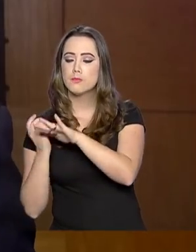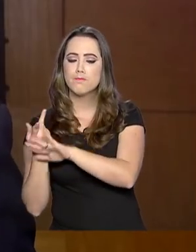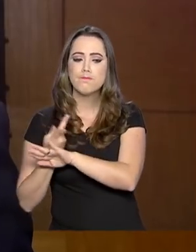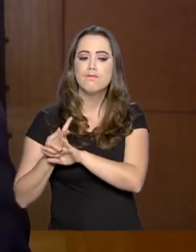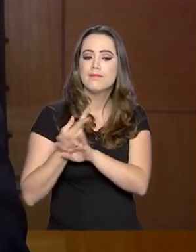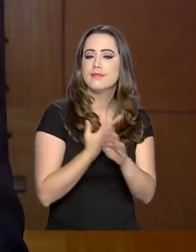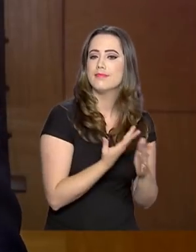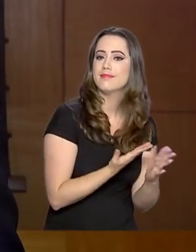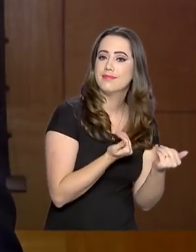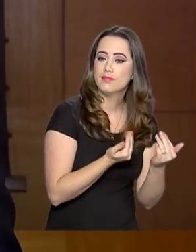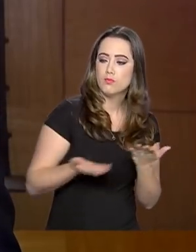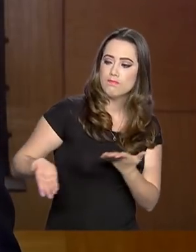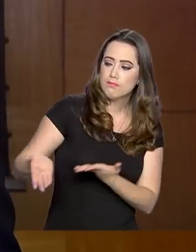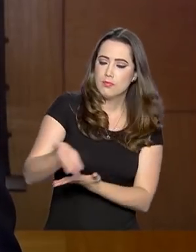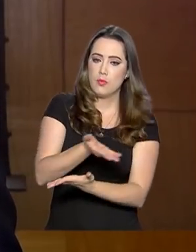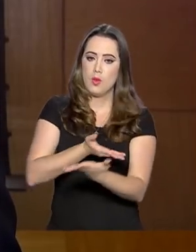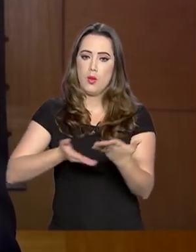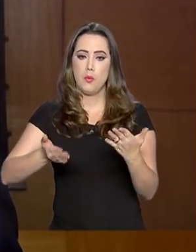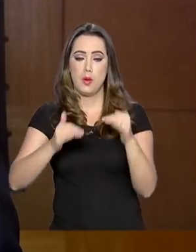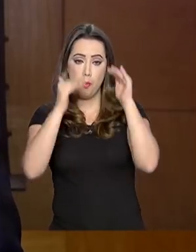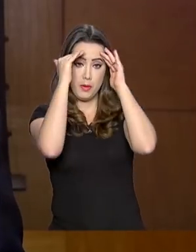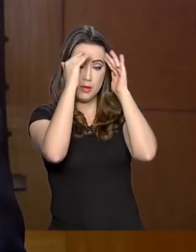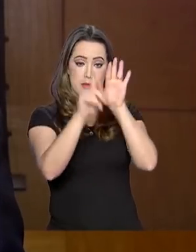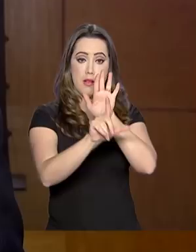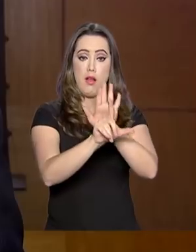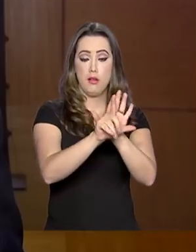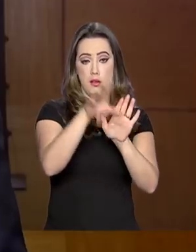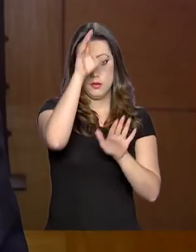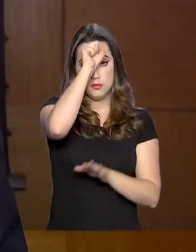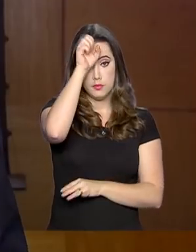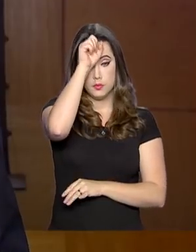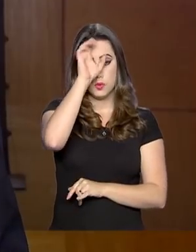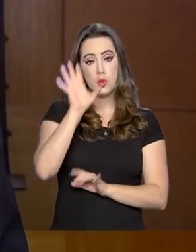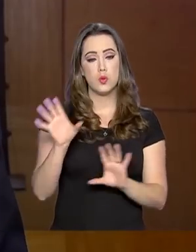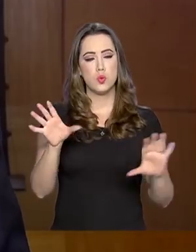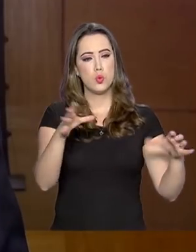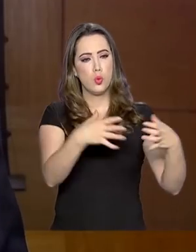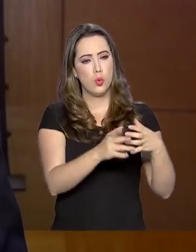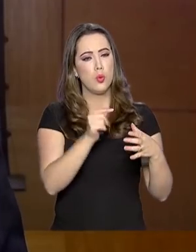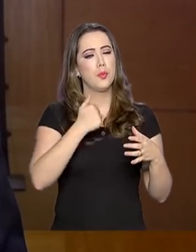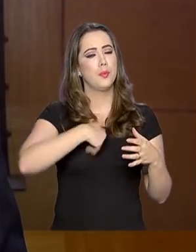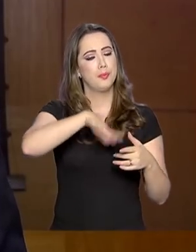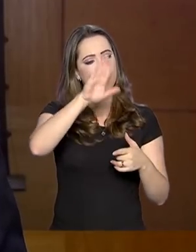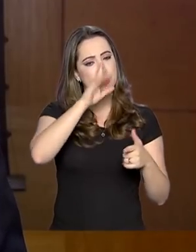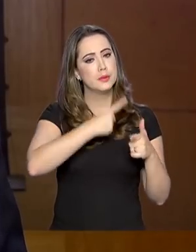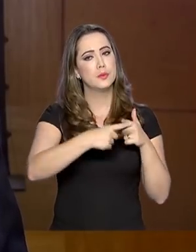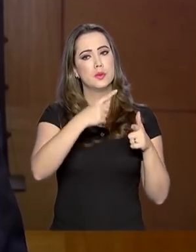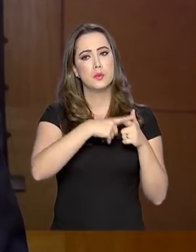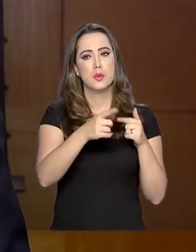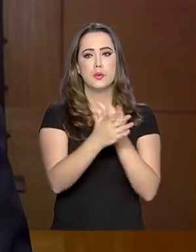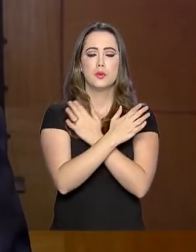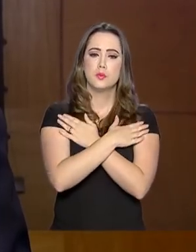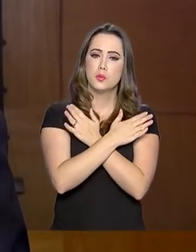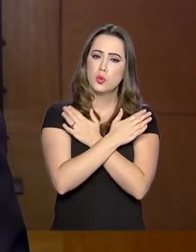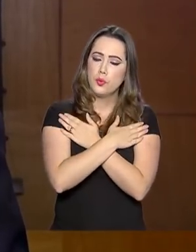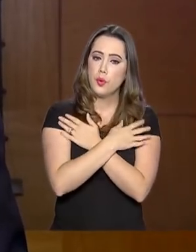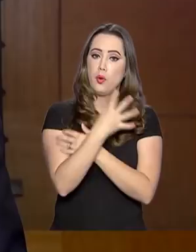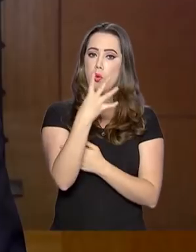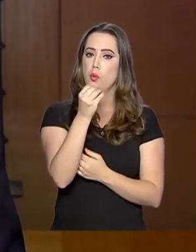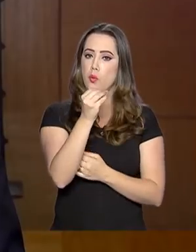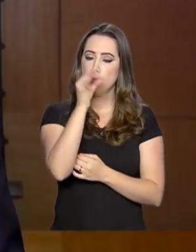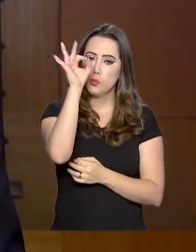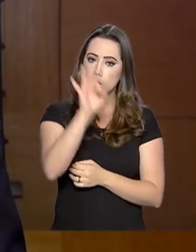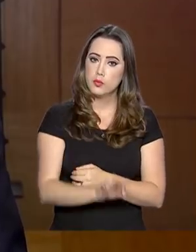empresas para o cumprimento da lei de aprendizagem. Essa população é a mais afetada pelo desemprego. 40